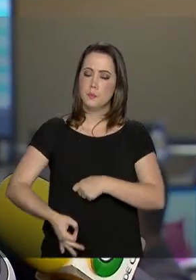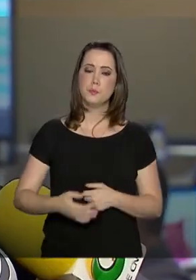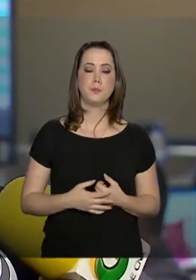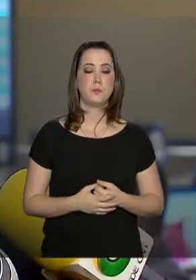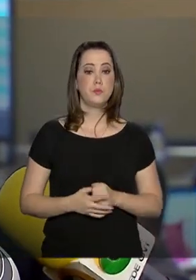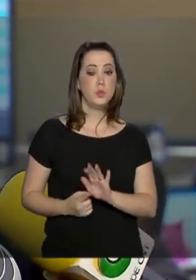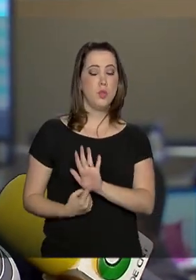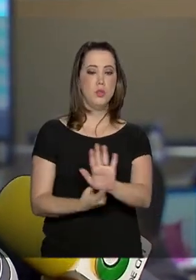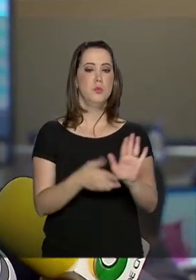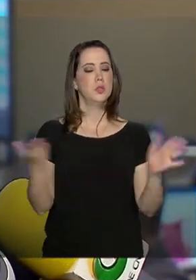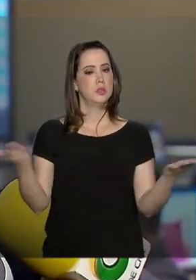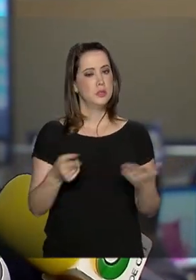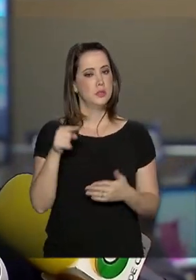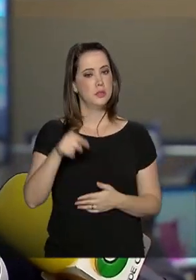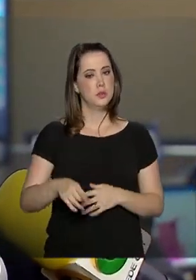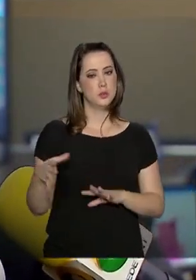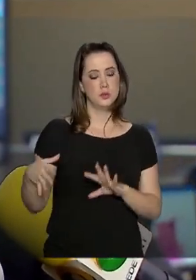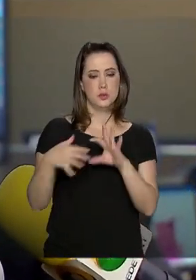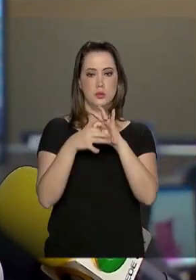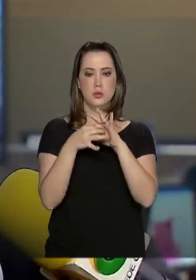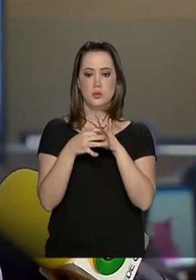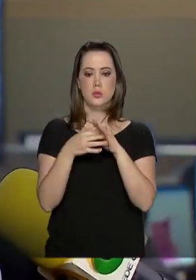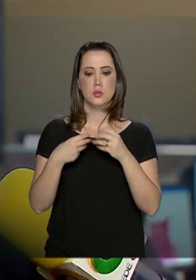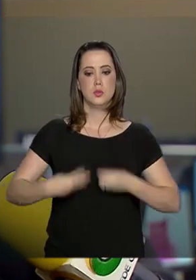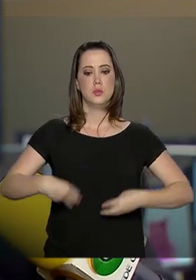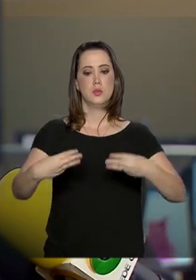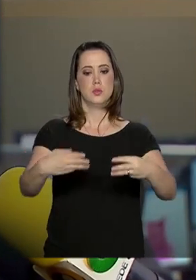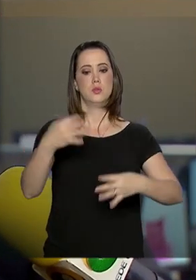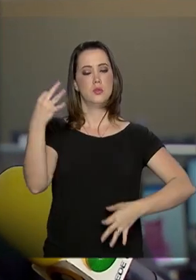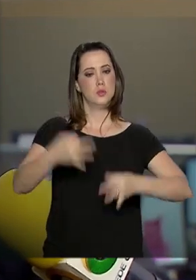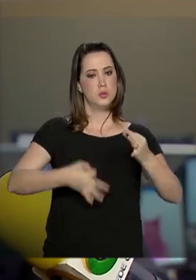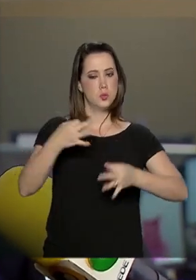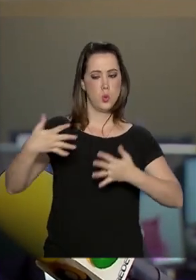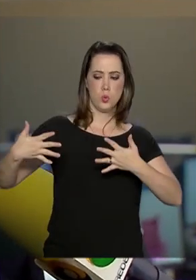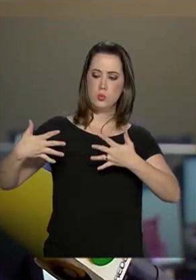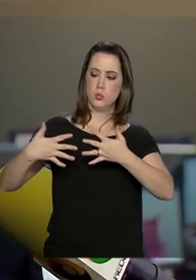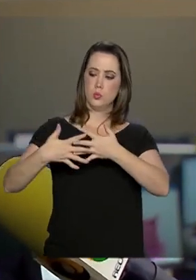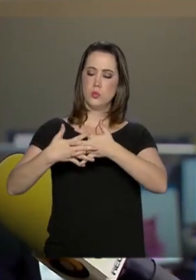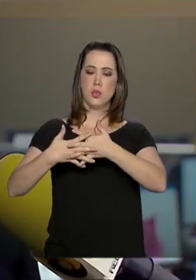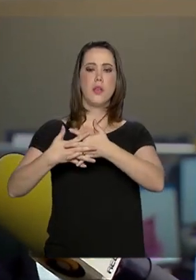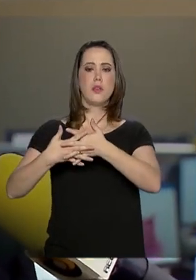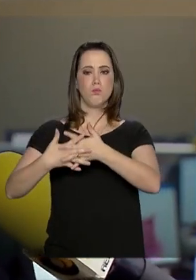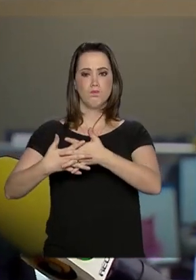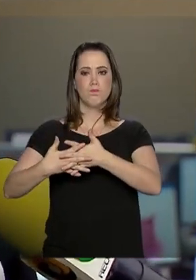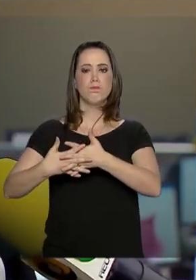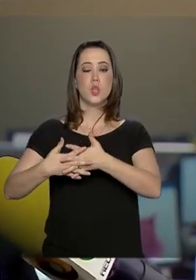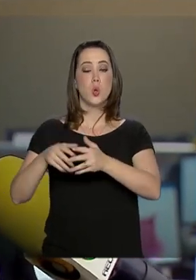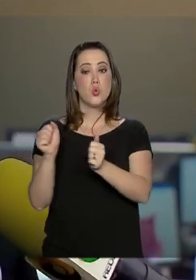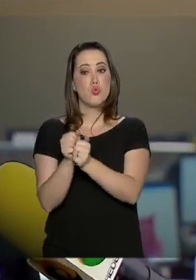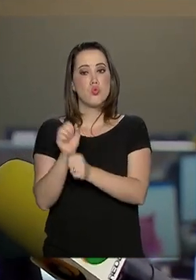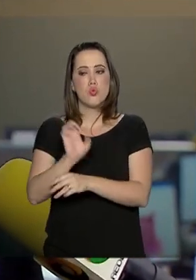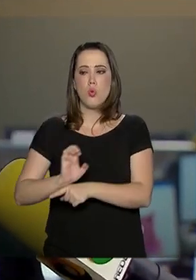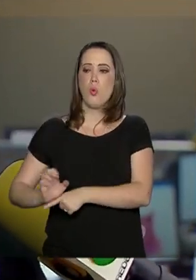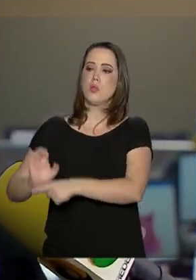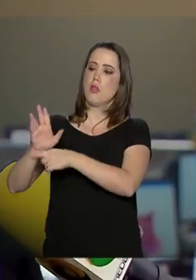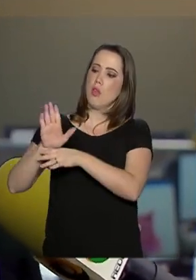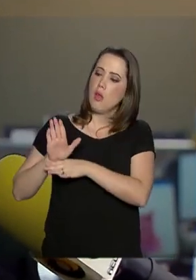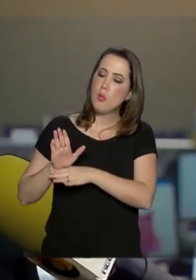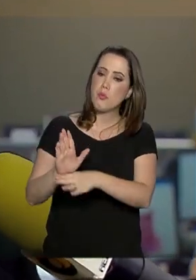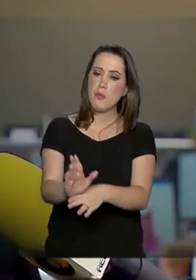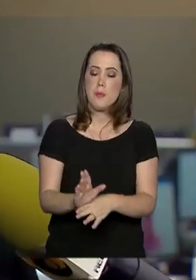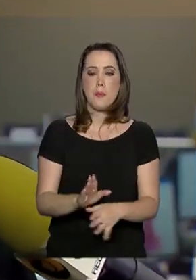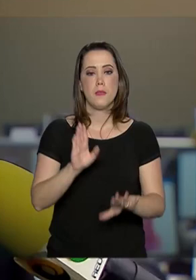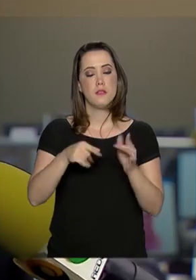Você está mostrando aqui a integração, o Ministério da Justiça no papel de integrador com os estados e dar o suporte a